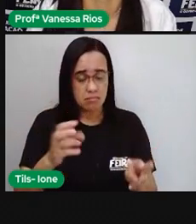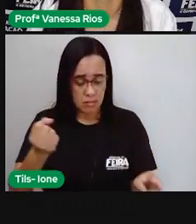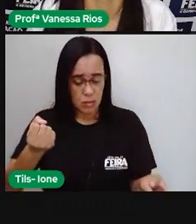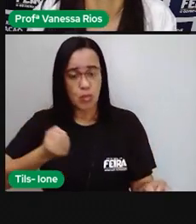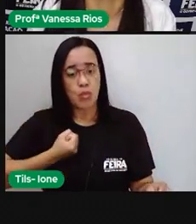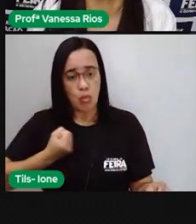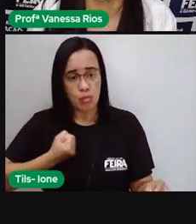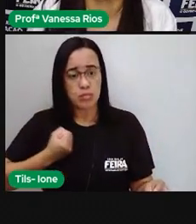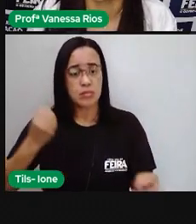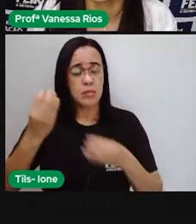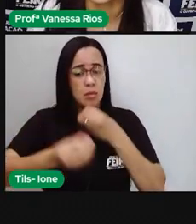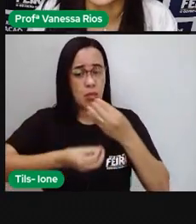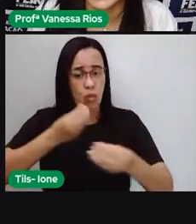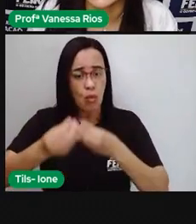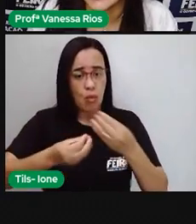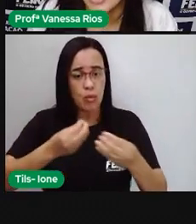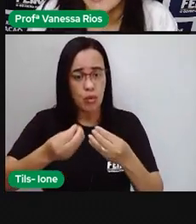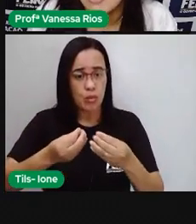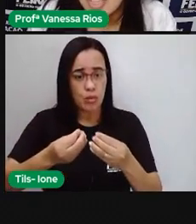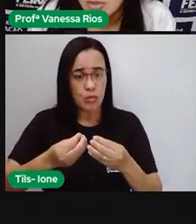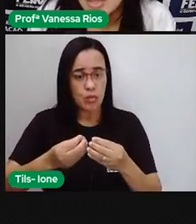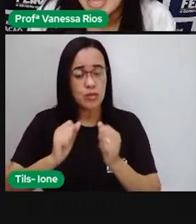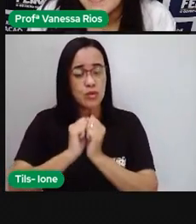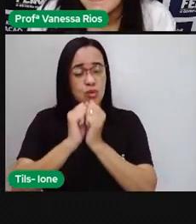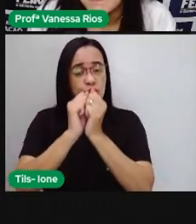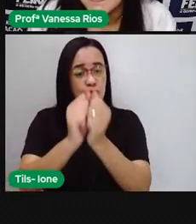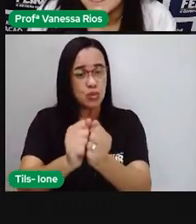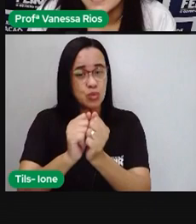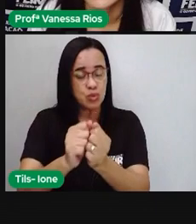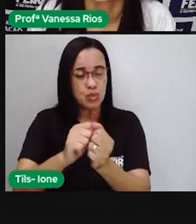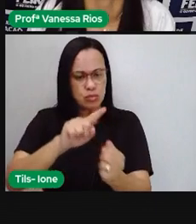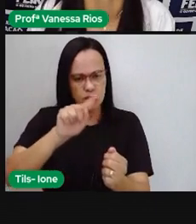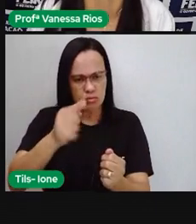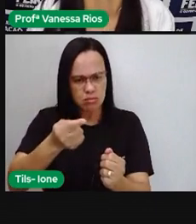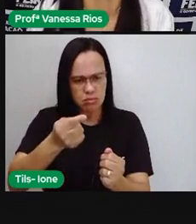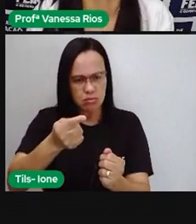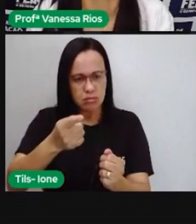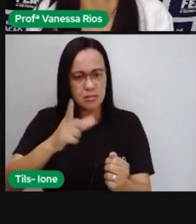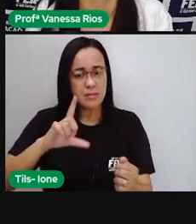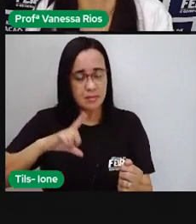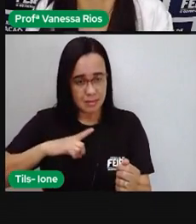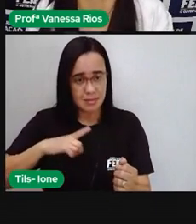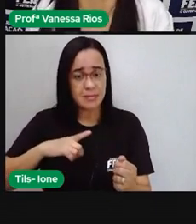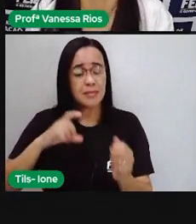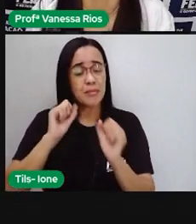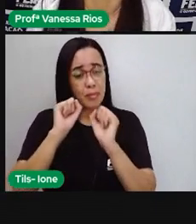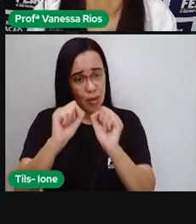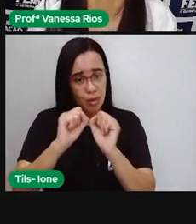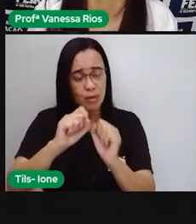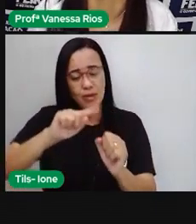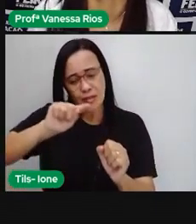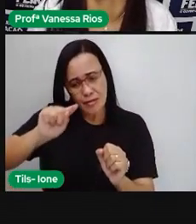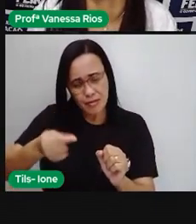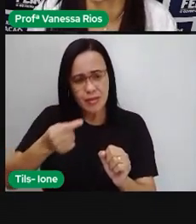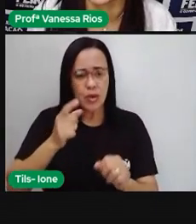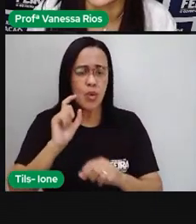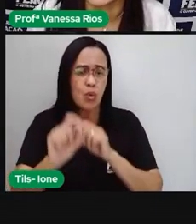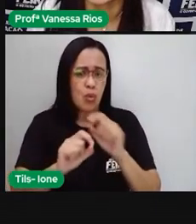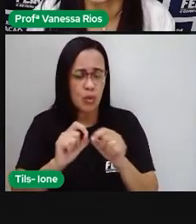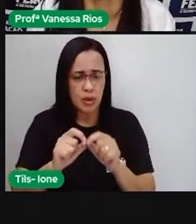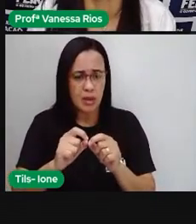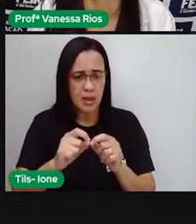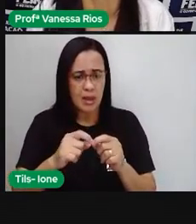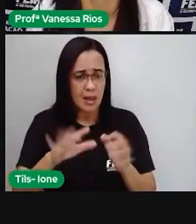eles podem estar acompanhados da vírgula. Isso mesmo, a vírgula não está lá presente só nos